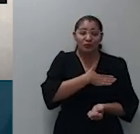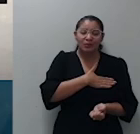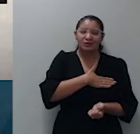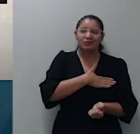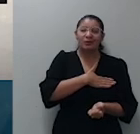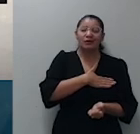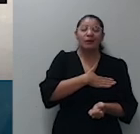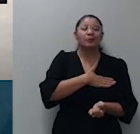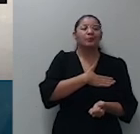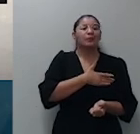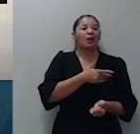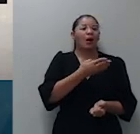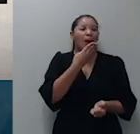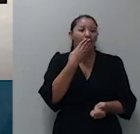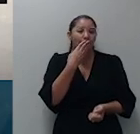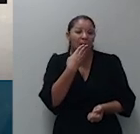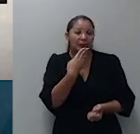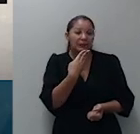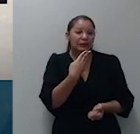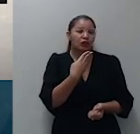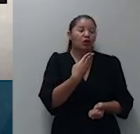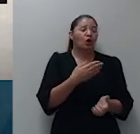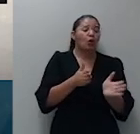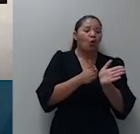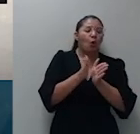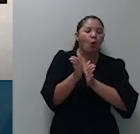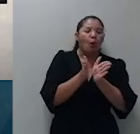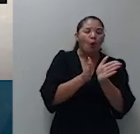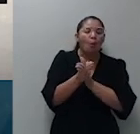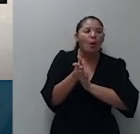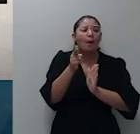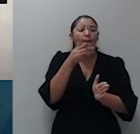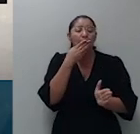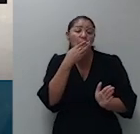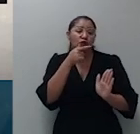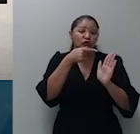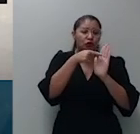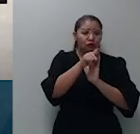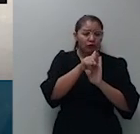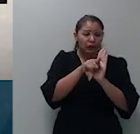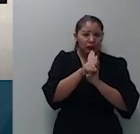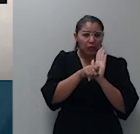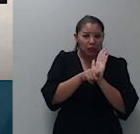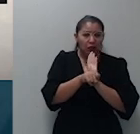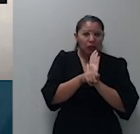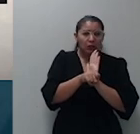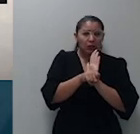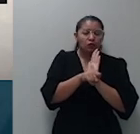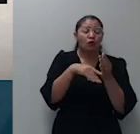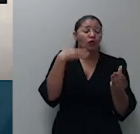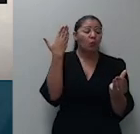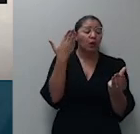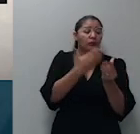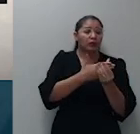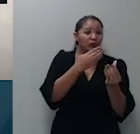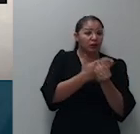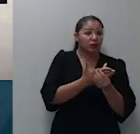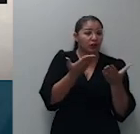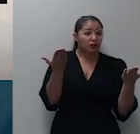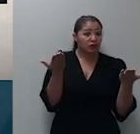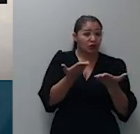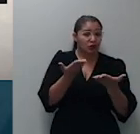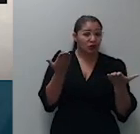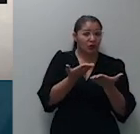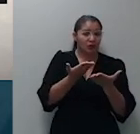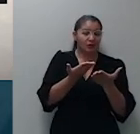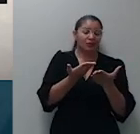prazo para pedido de vista, conforme relação de processo que já me foi encaminhada pela nossa